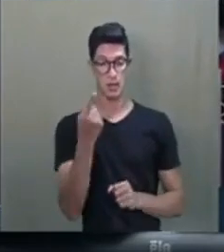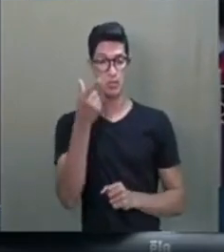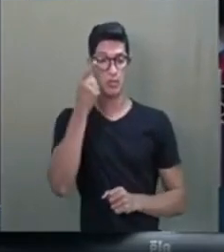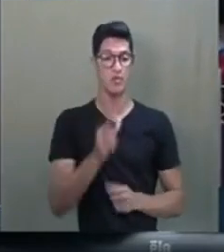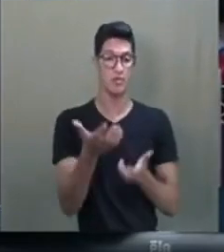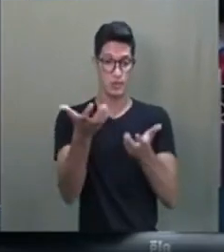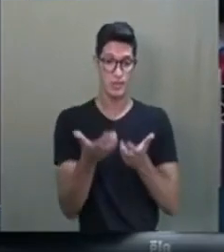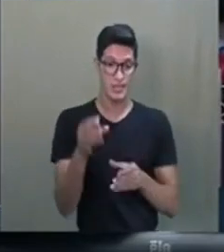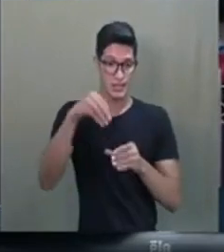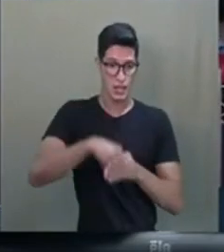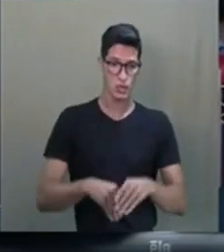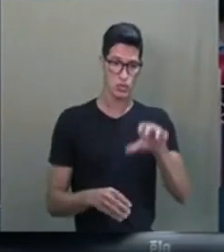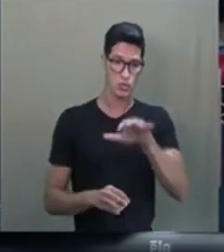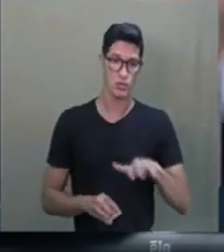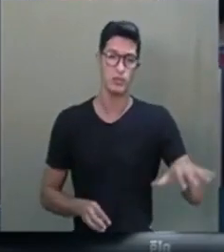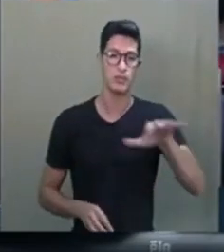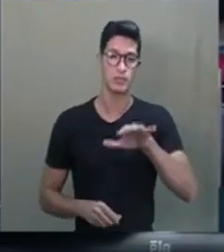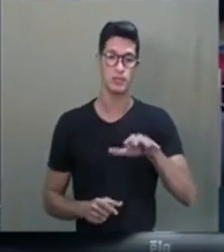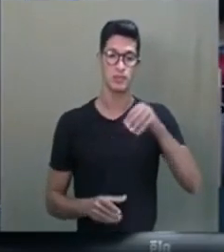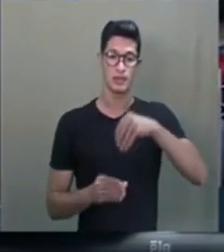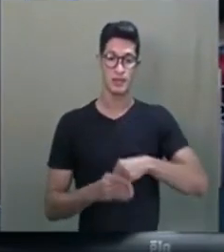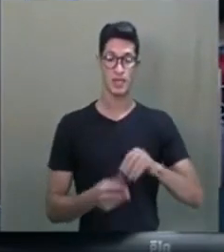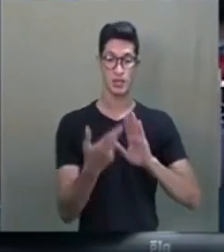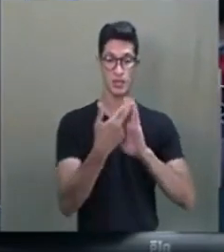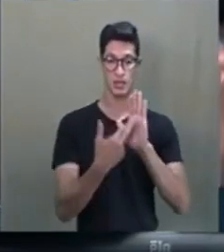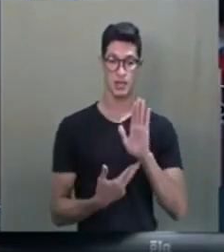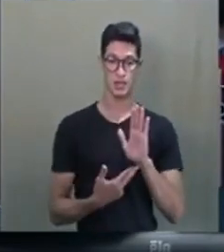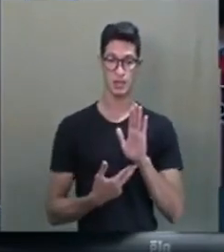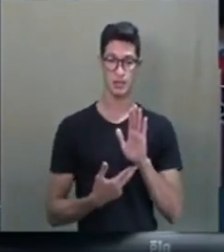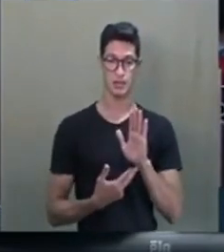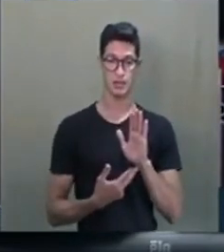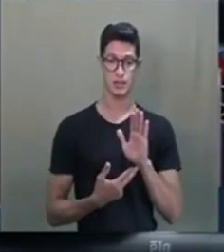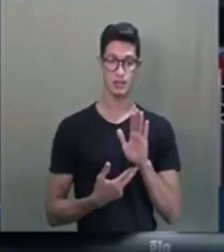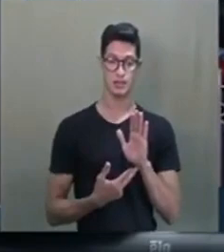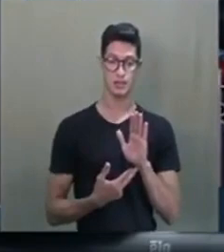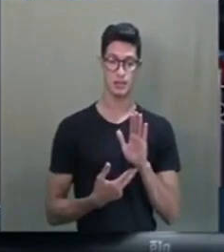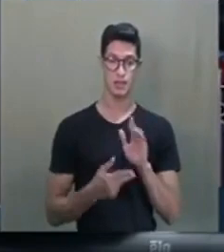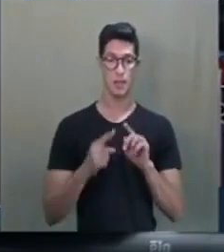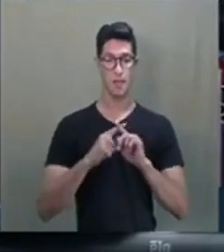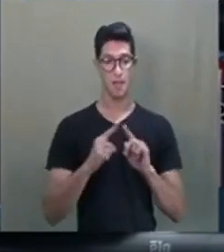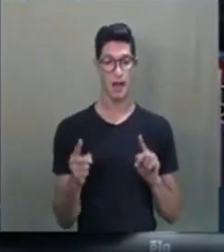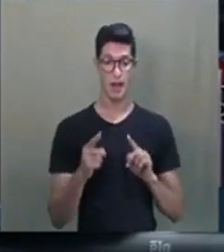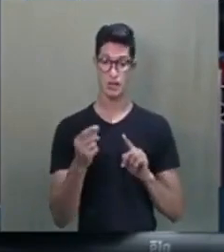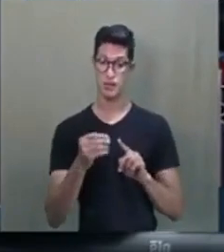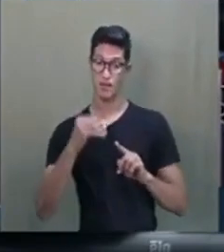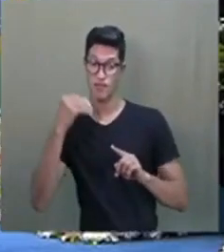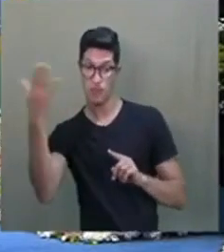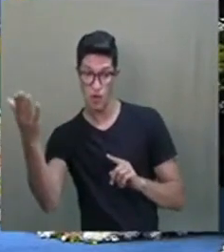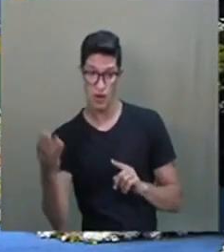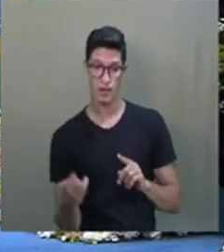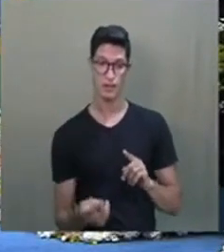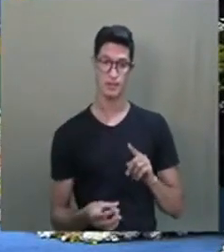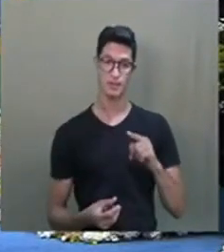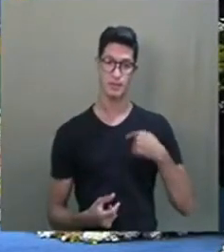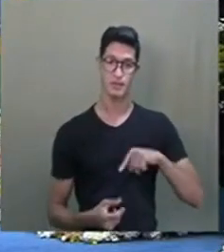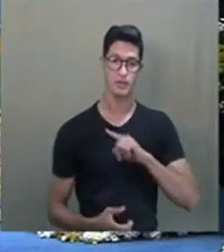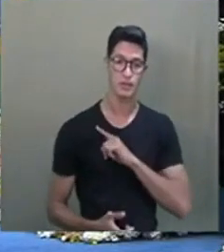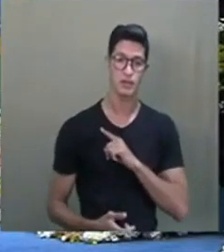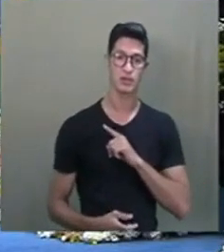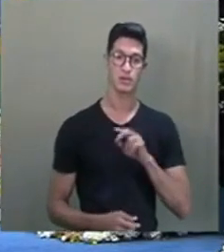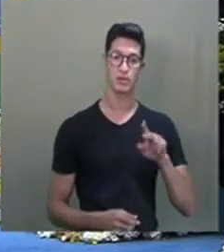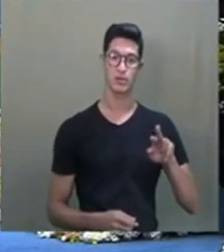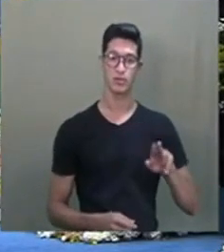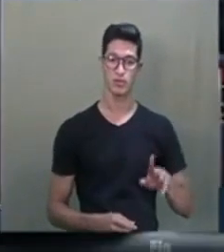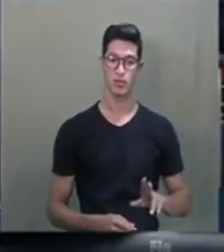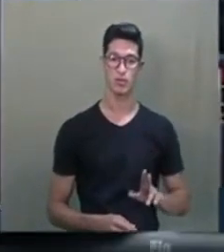do outro, dentro do campo, dentro das regras, nas quatro linhas, mas fora do campo, nós somos